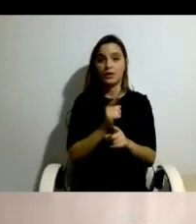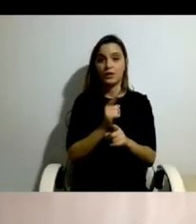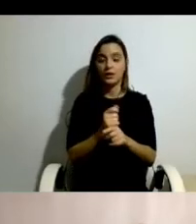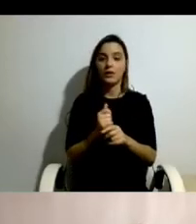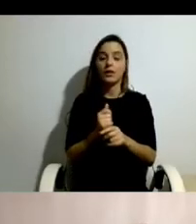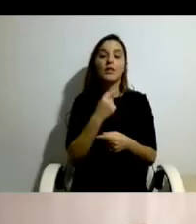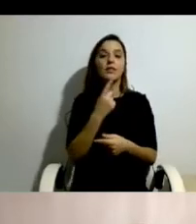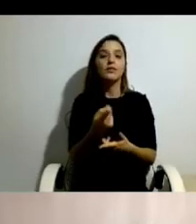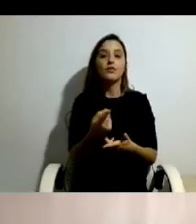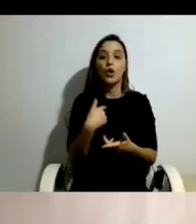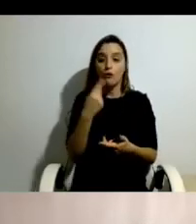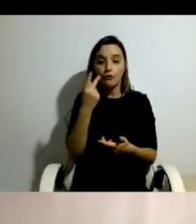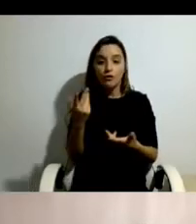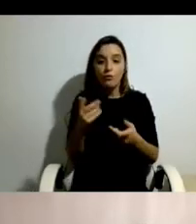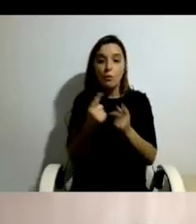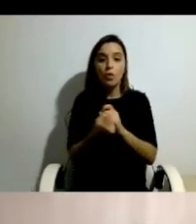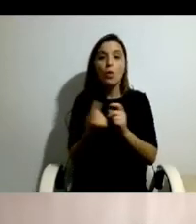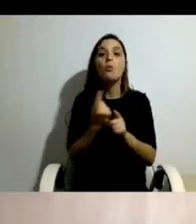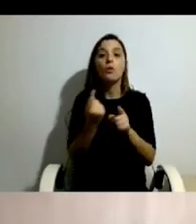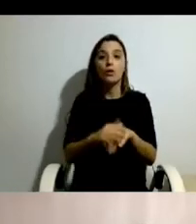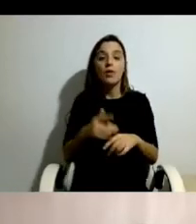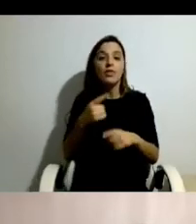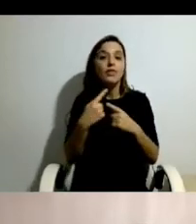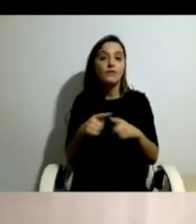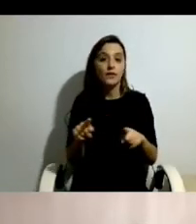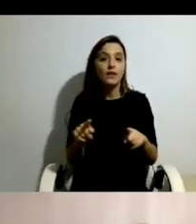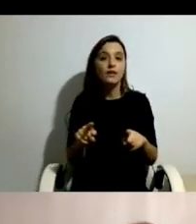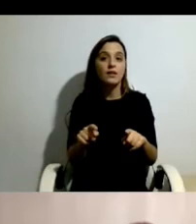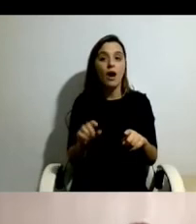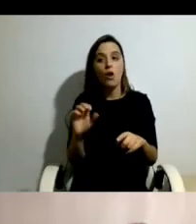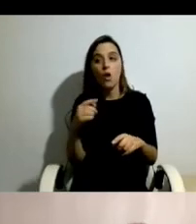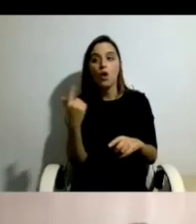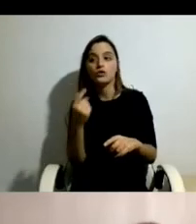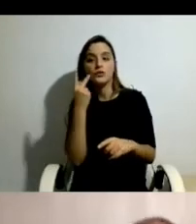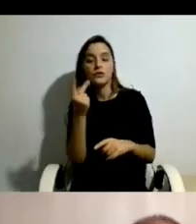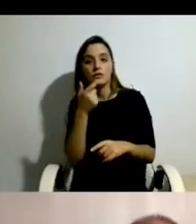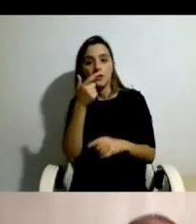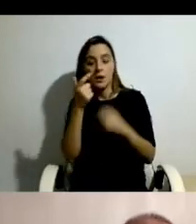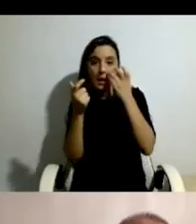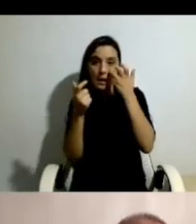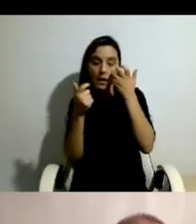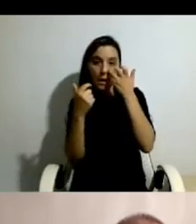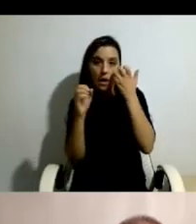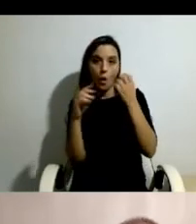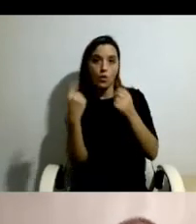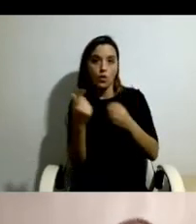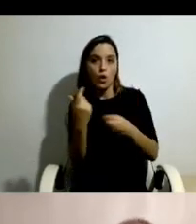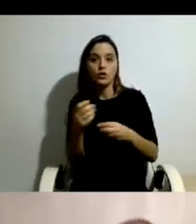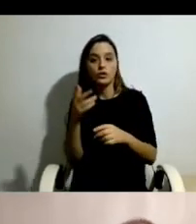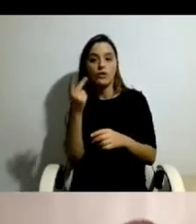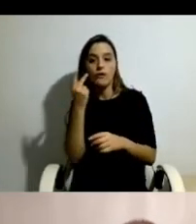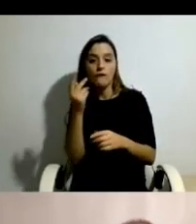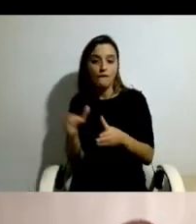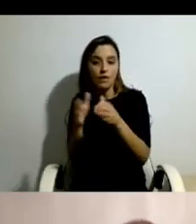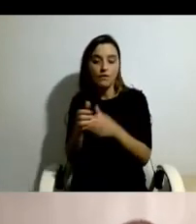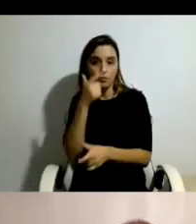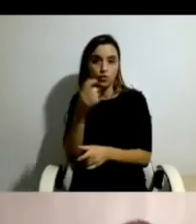o que eu vivo, porque é muito diferente. Ou nós vivemos com pessoas jovens, ou nós convivemos com pessoas jovens como nós, há alturas em que o